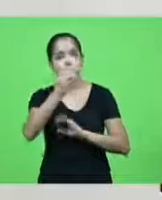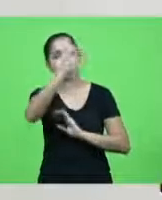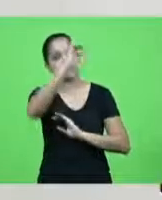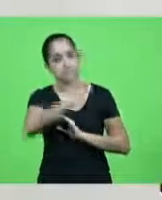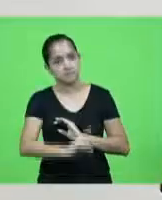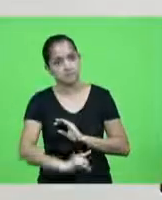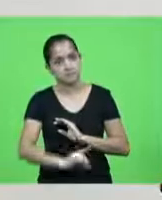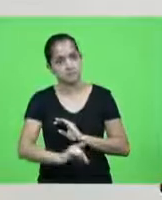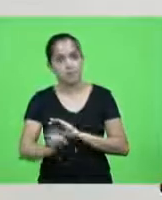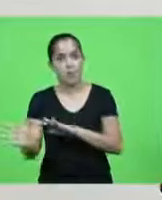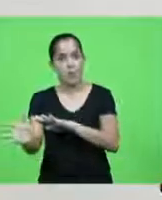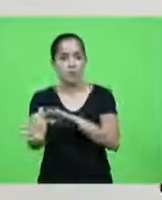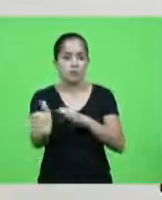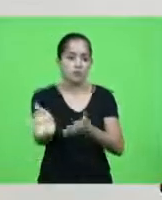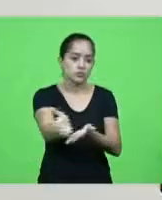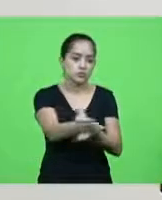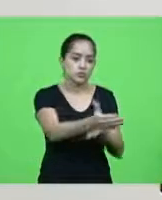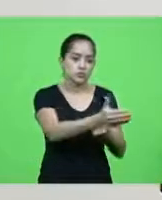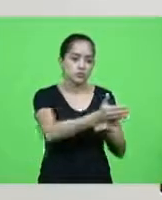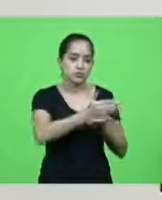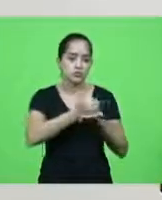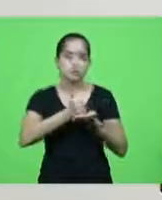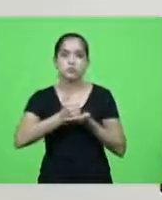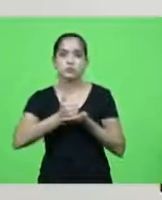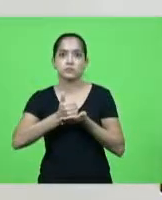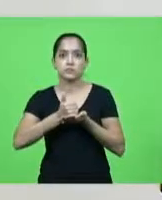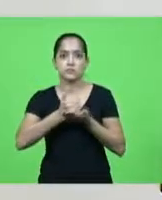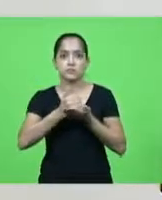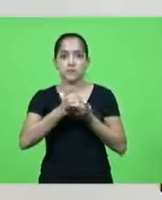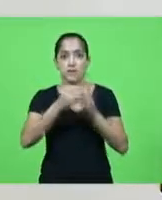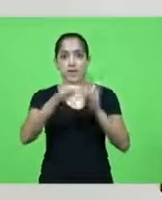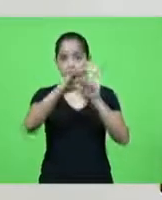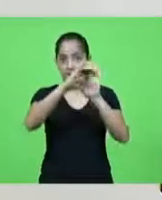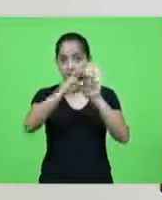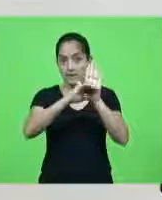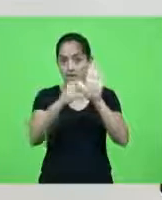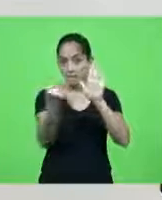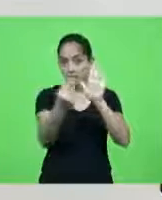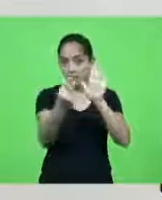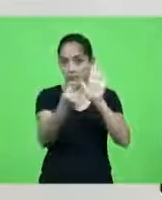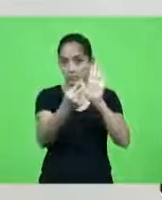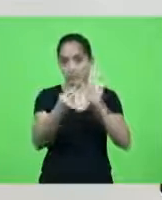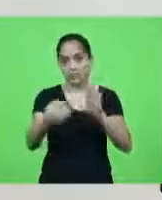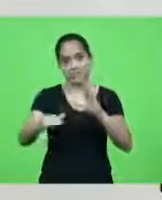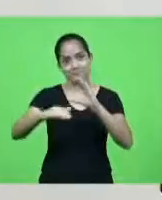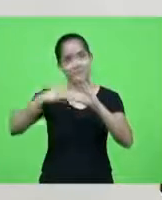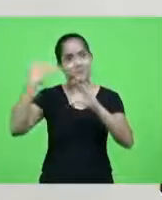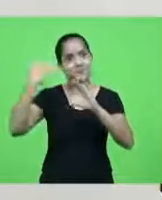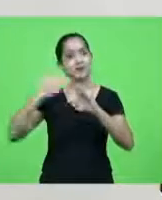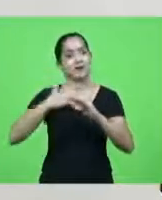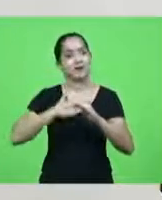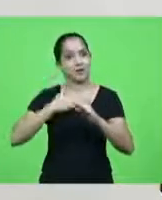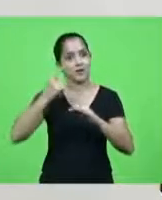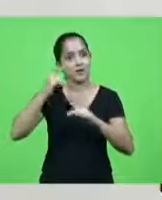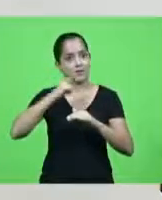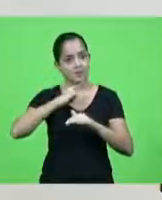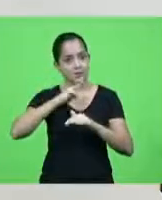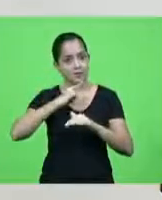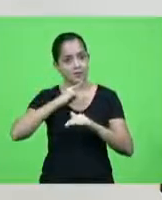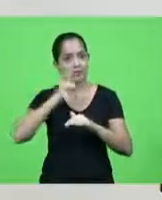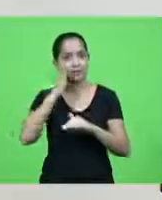dinheiro e tem dois e tem dois eu tenho a pauta eu recebi claro o pessoal que